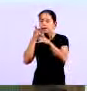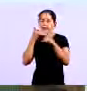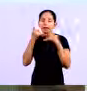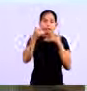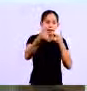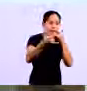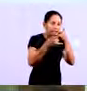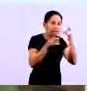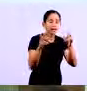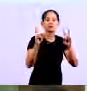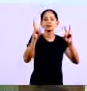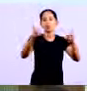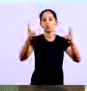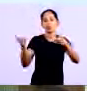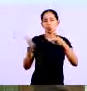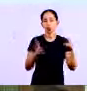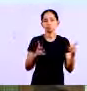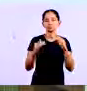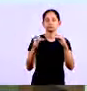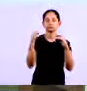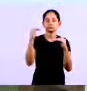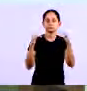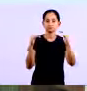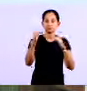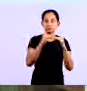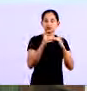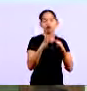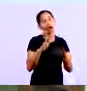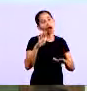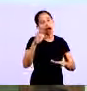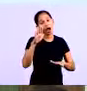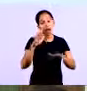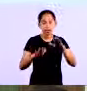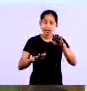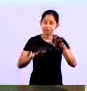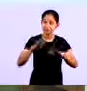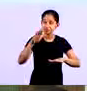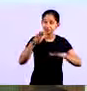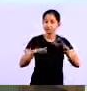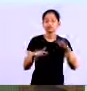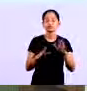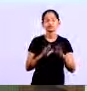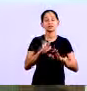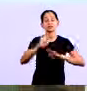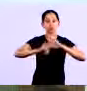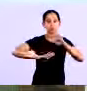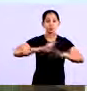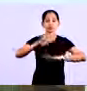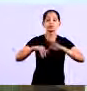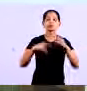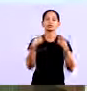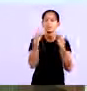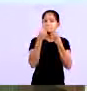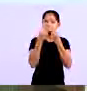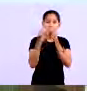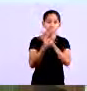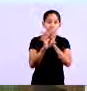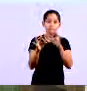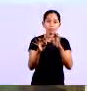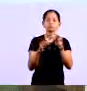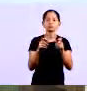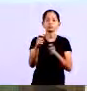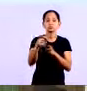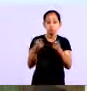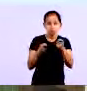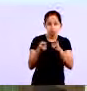produzir conforme aquela demanda que está saindo tá claro que isso exige uma certa sincronicidade e um bom controle de estoque por isso que é